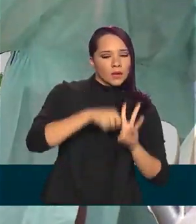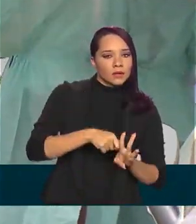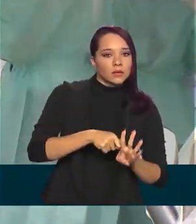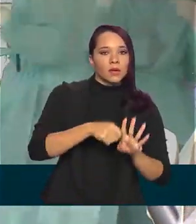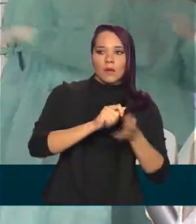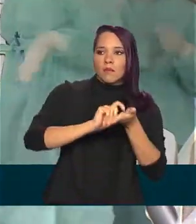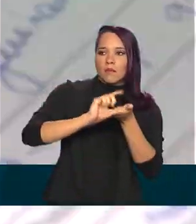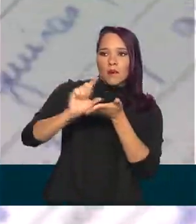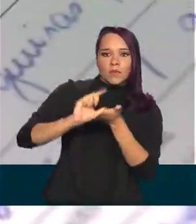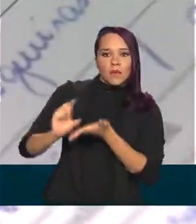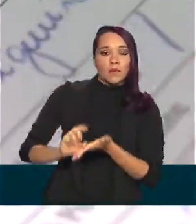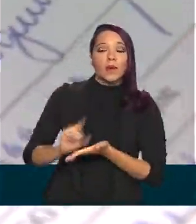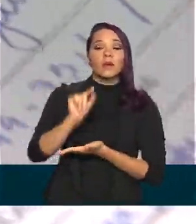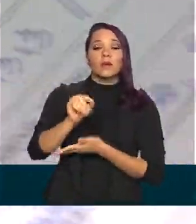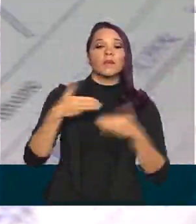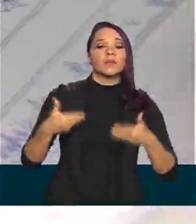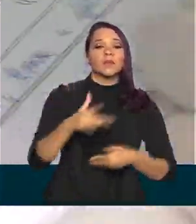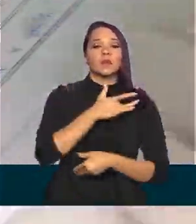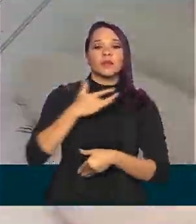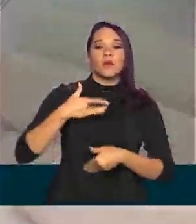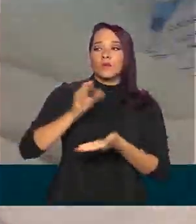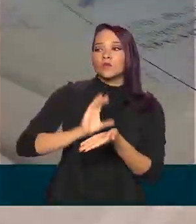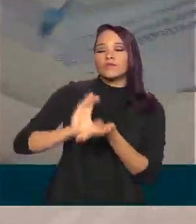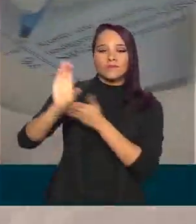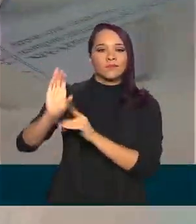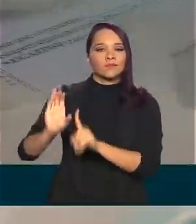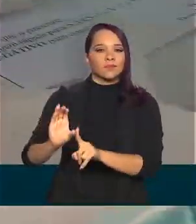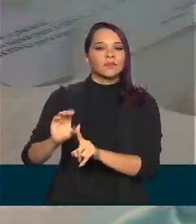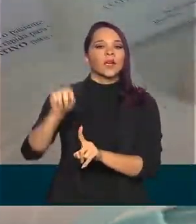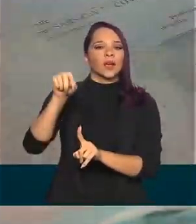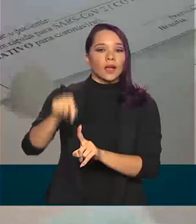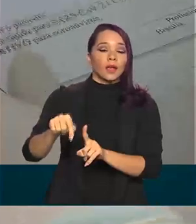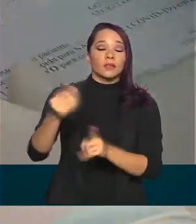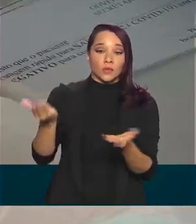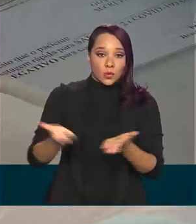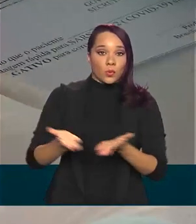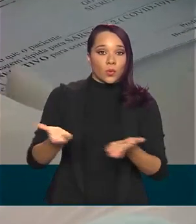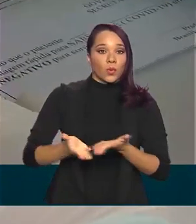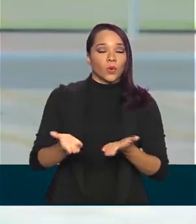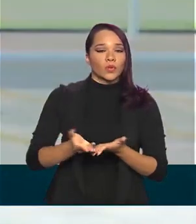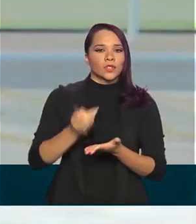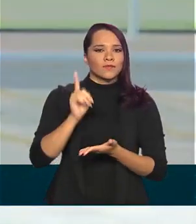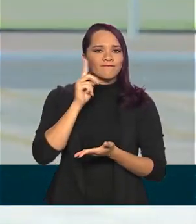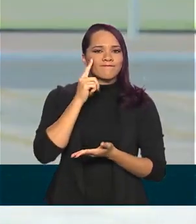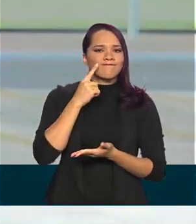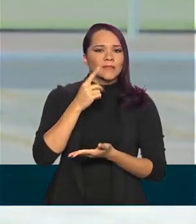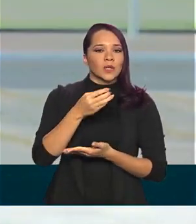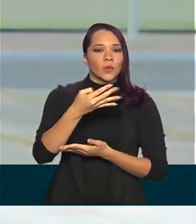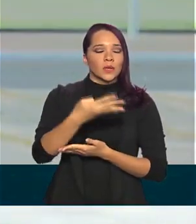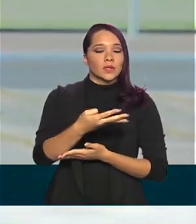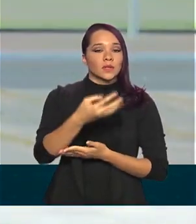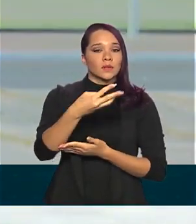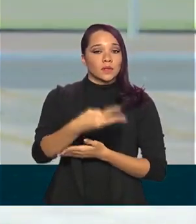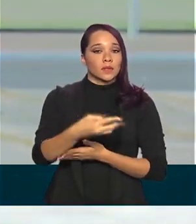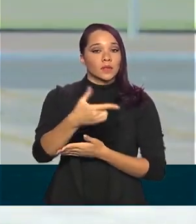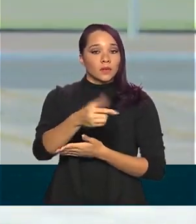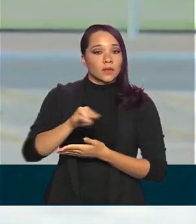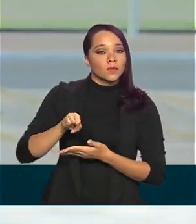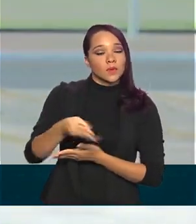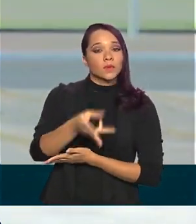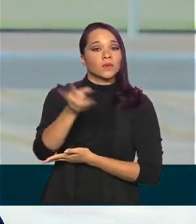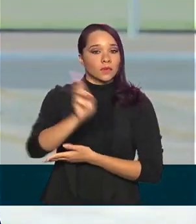repassado pelo Ministério da Saúde. A medida de hoje prevê R 432 milhões